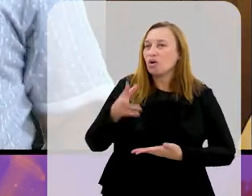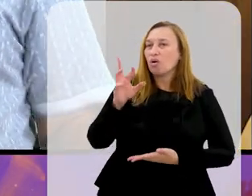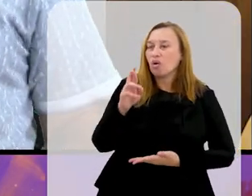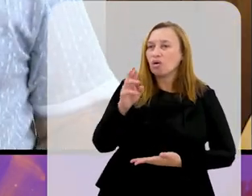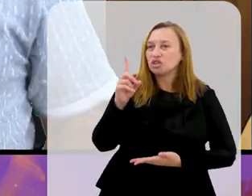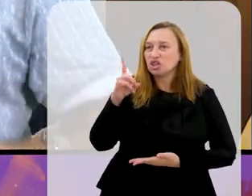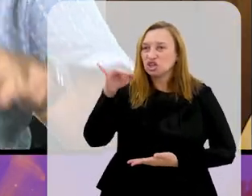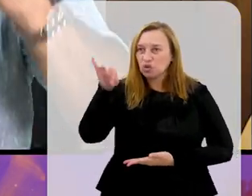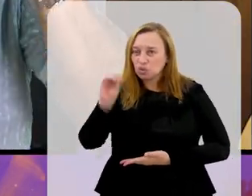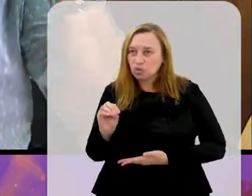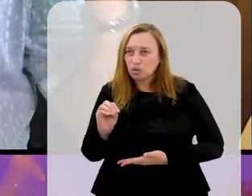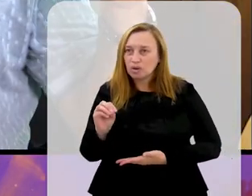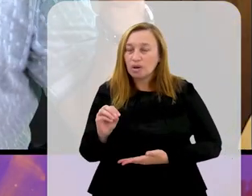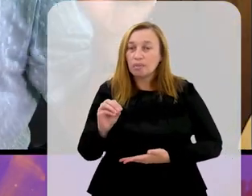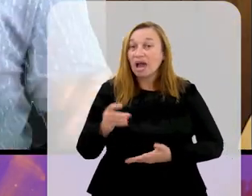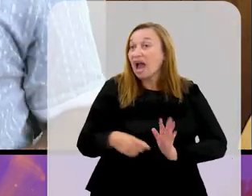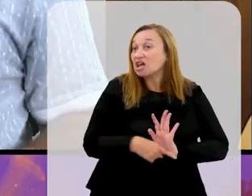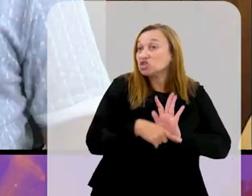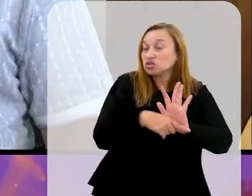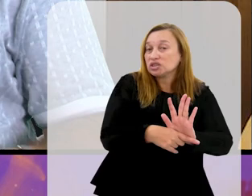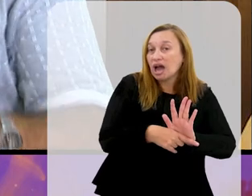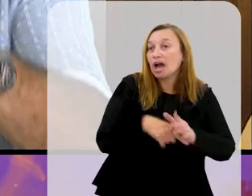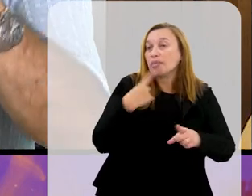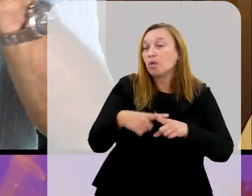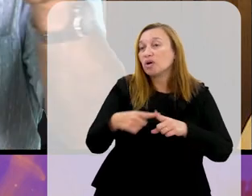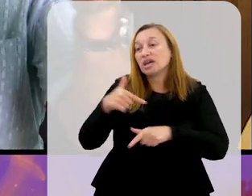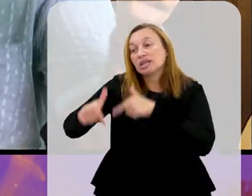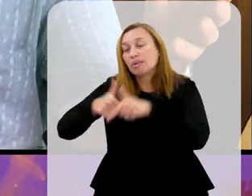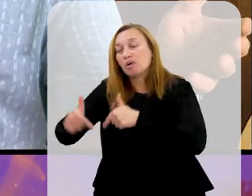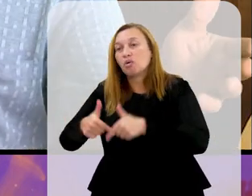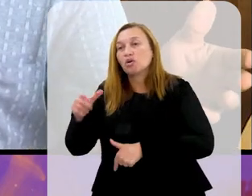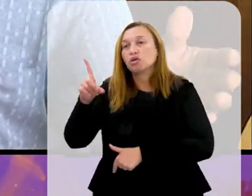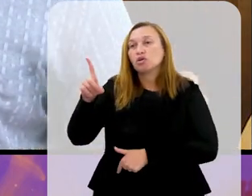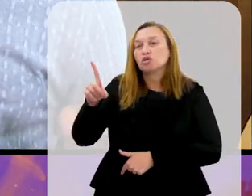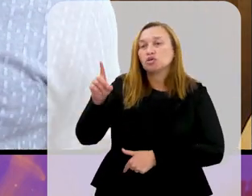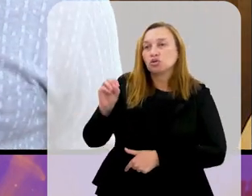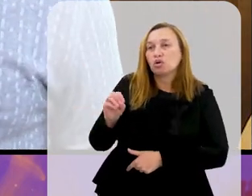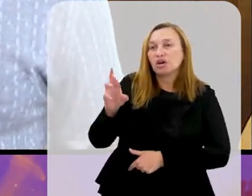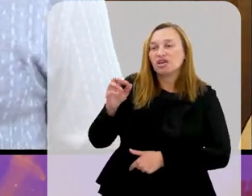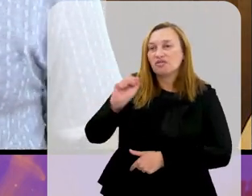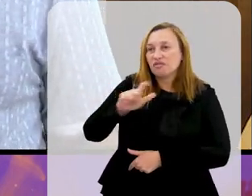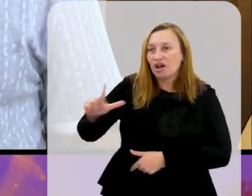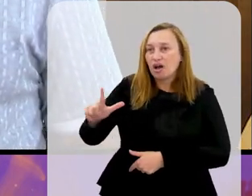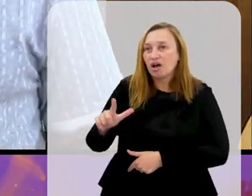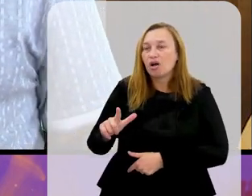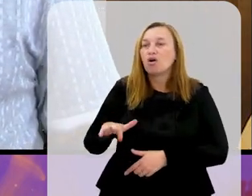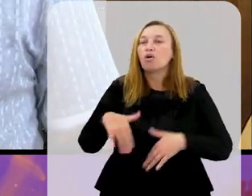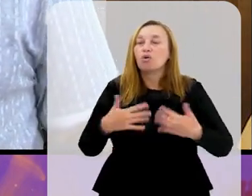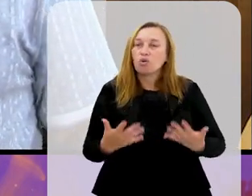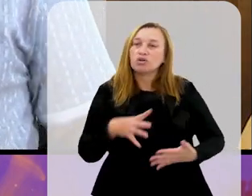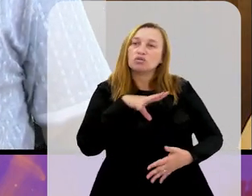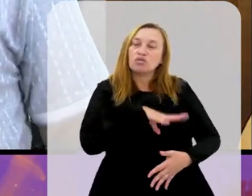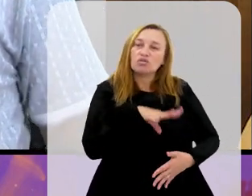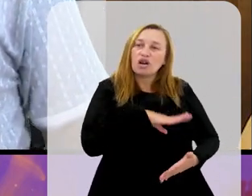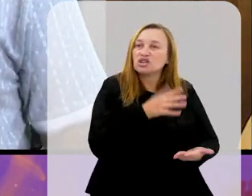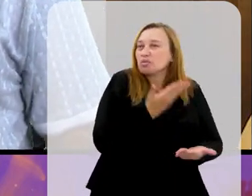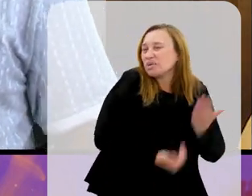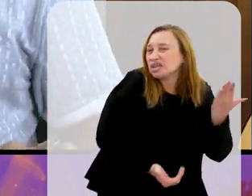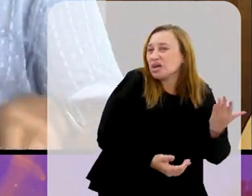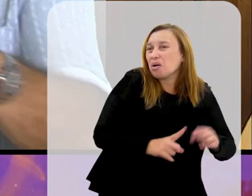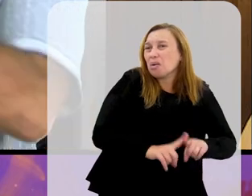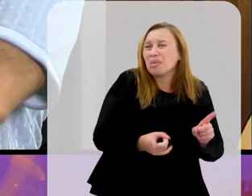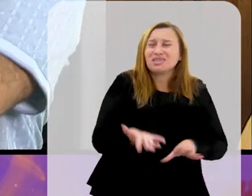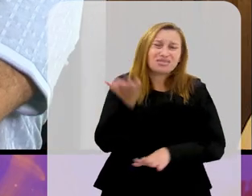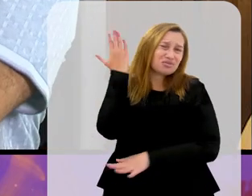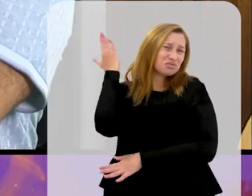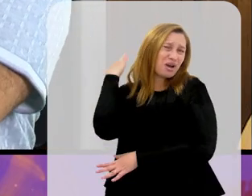Caetano veio como salvador da pátria, porque trabalhou com o Dorival Júnior no Vasco. Quando o Vasco caiu pela primeira vez, aí ele subiu.